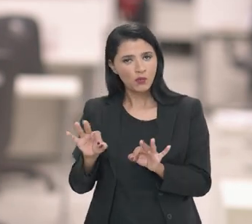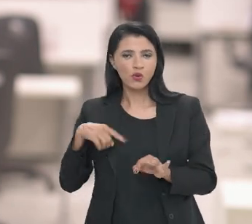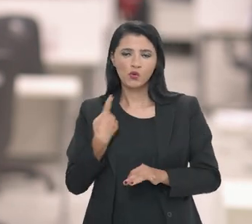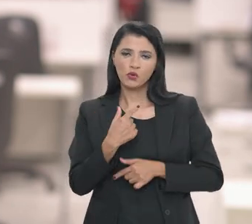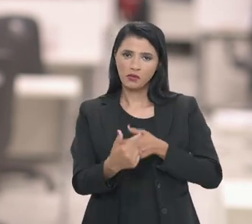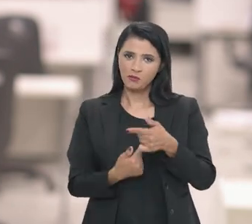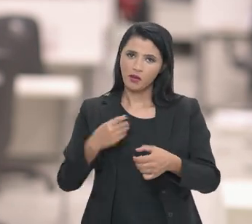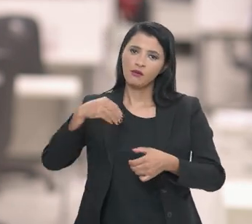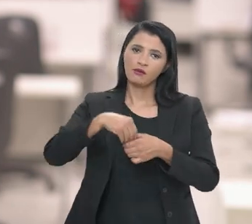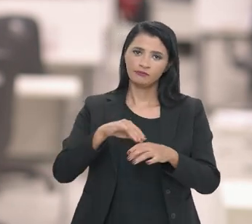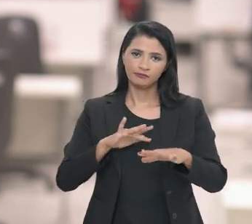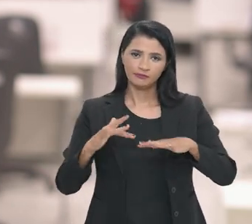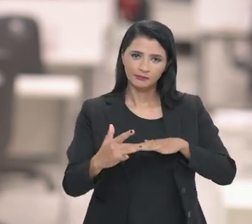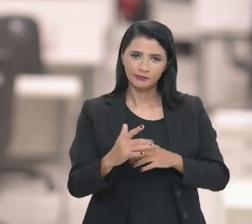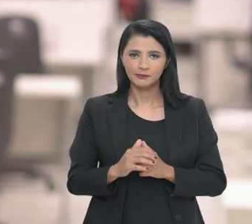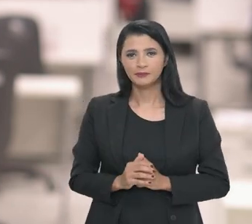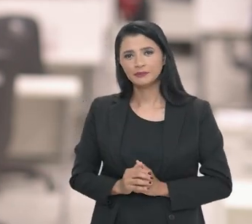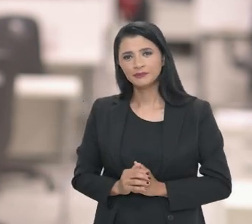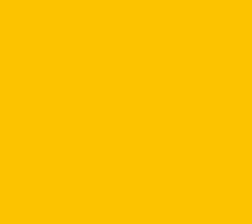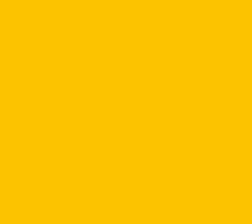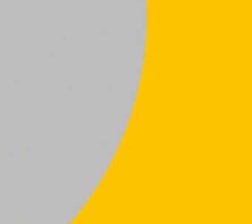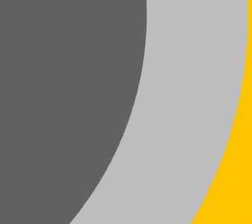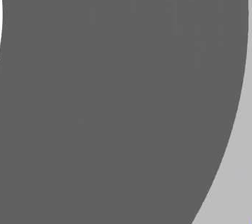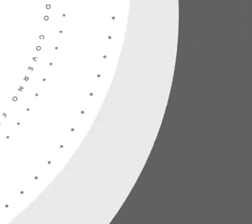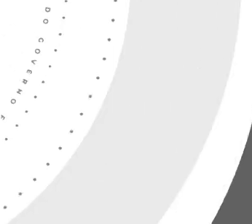Acompanhe o nosso trabalho também nas redes sociais.